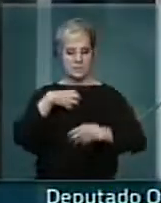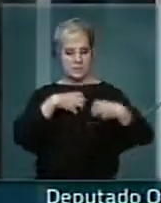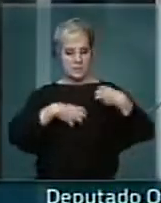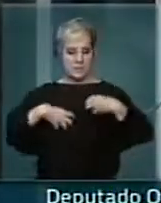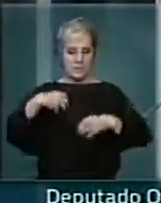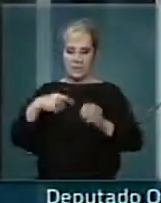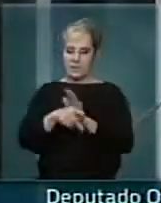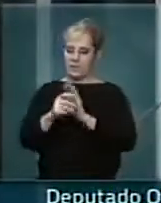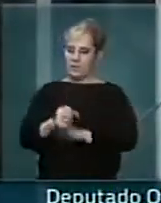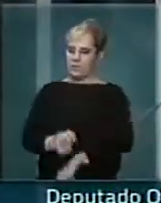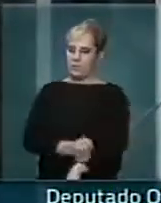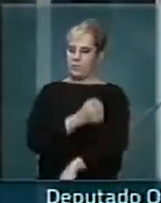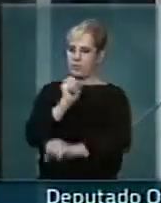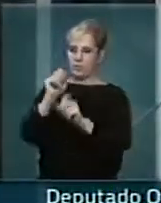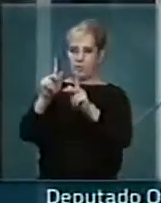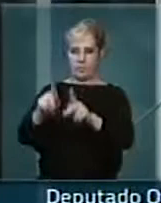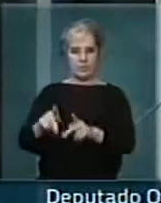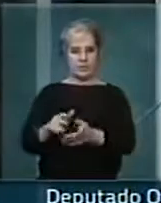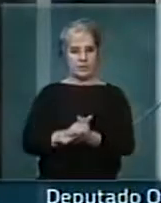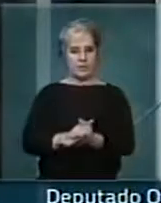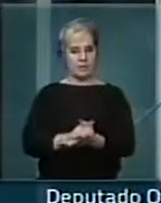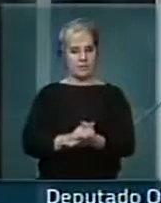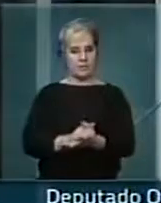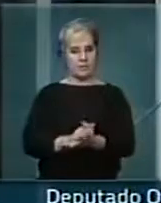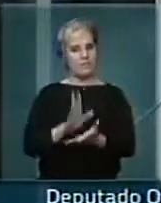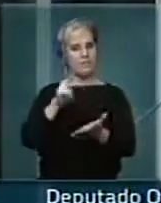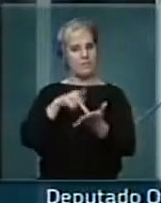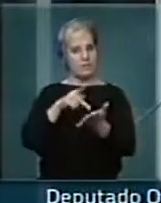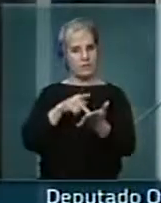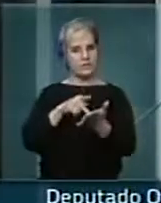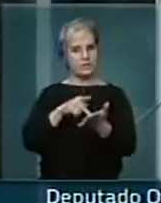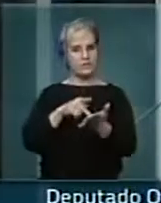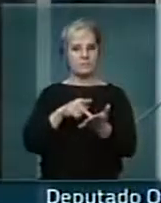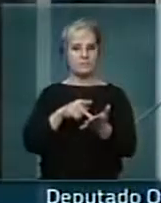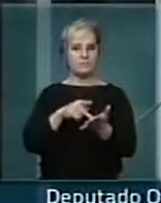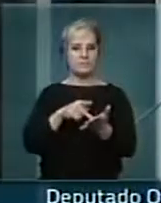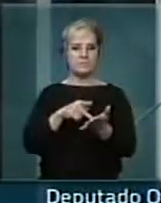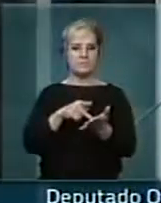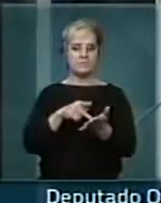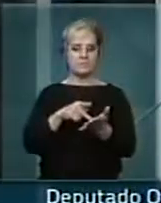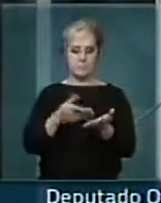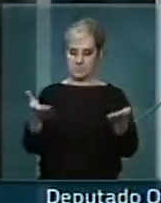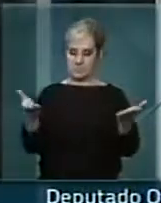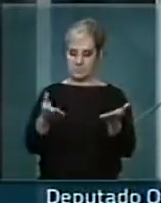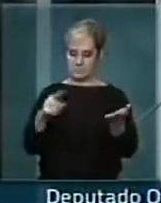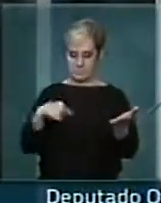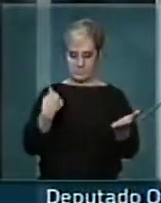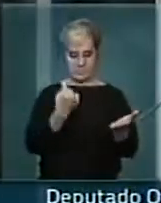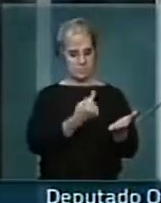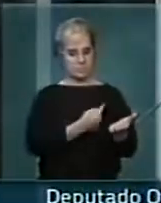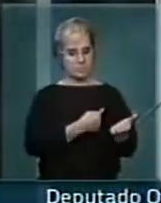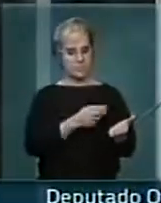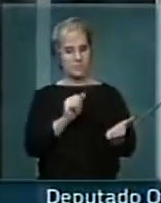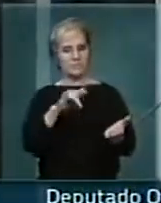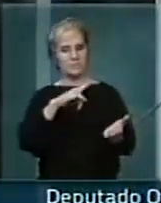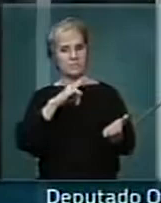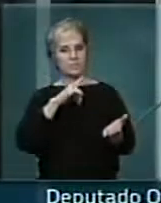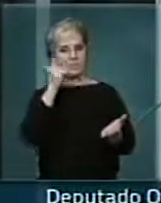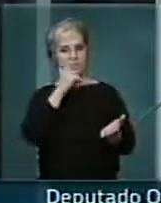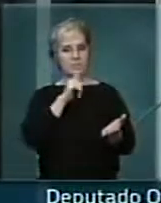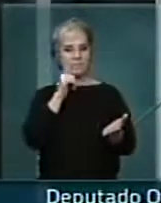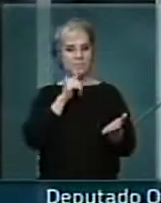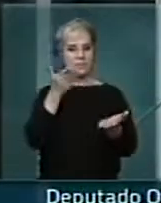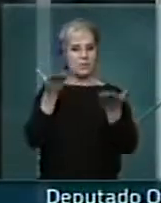e mentes de tantos brasileiros aposentados. Porque, no fundo, senhor presidente, aqui para nós, se tivéssemos que medir,